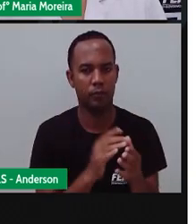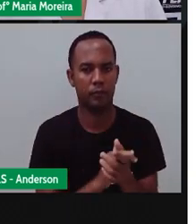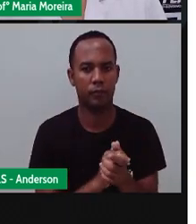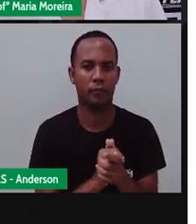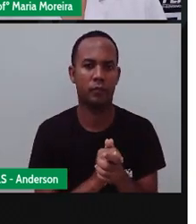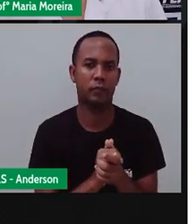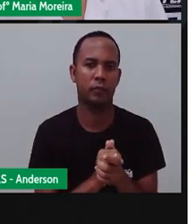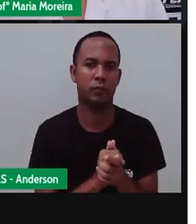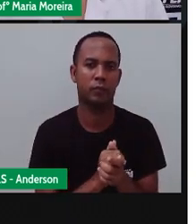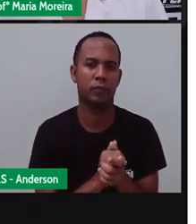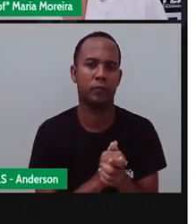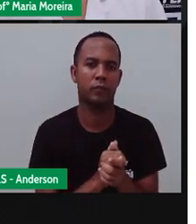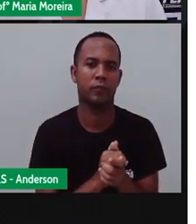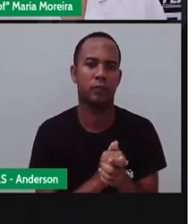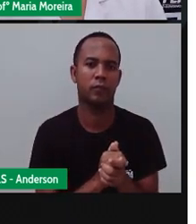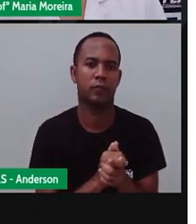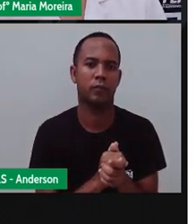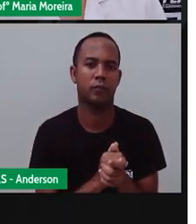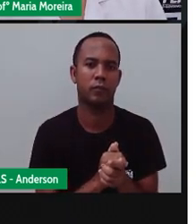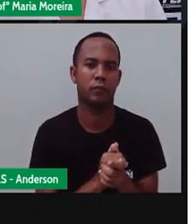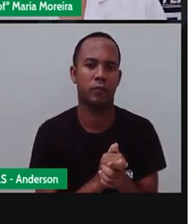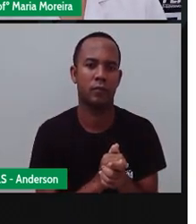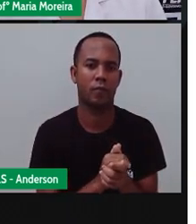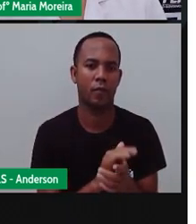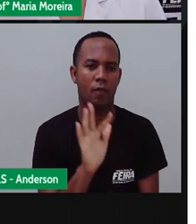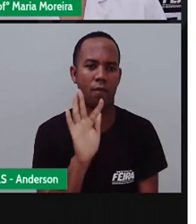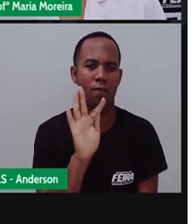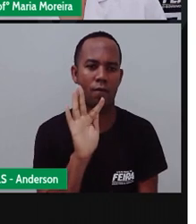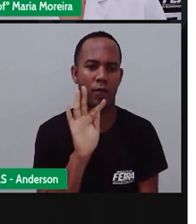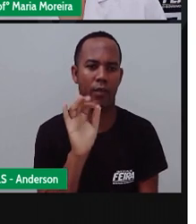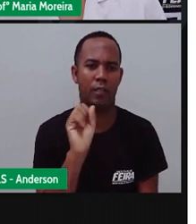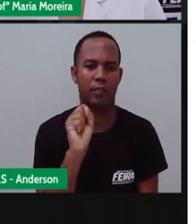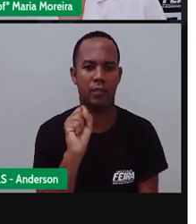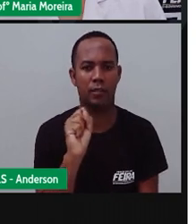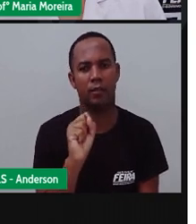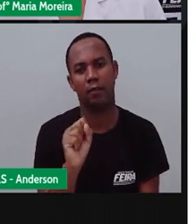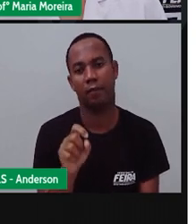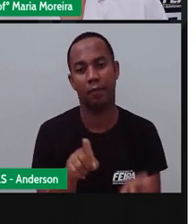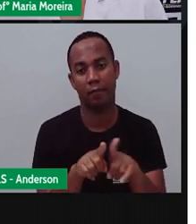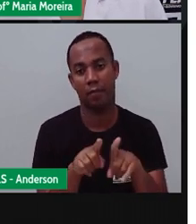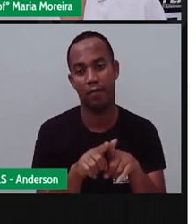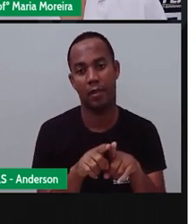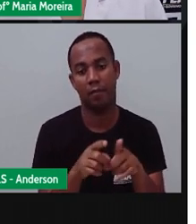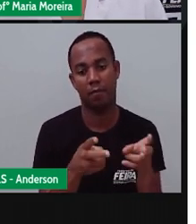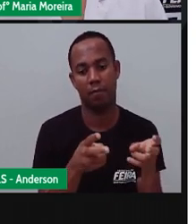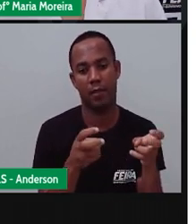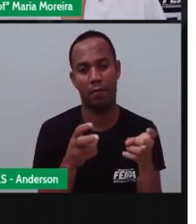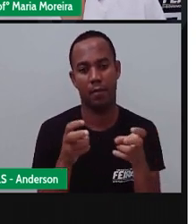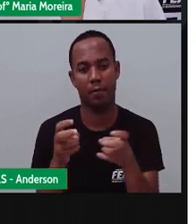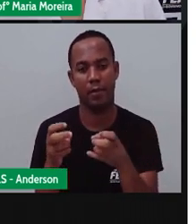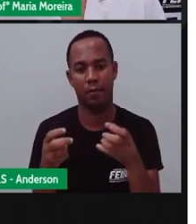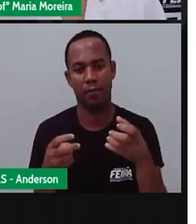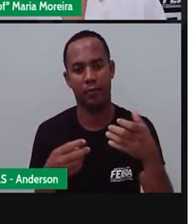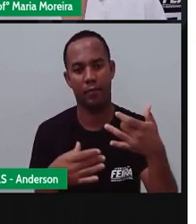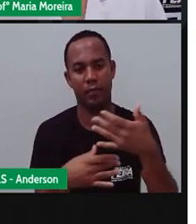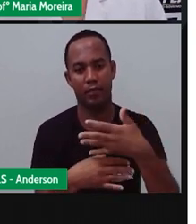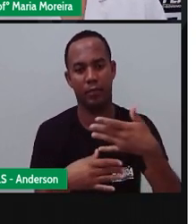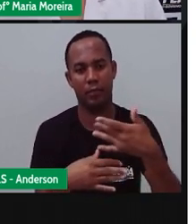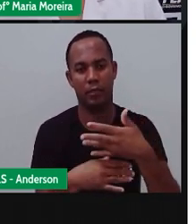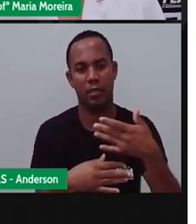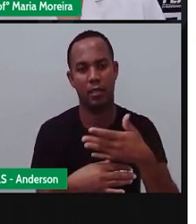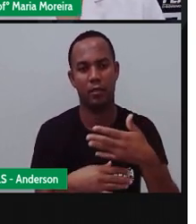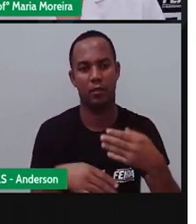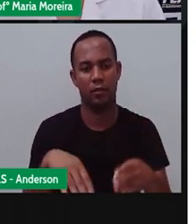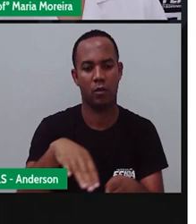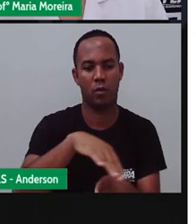que foi uma imagem do Google. Então, você coloca lá a feira de Santana, automaticamente vai aparecer a cidade. Aí, você pode digitar